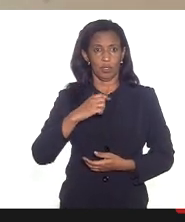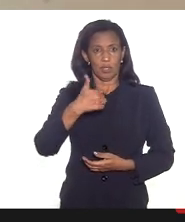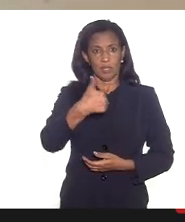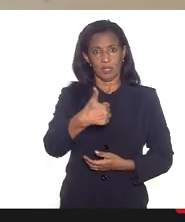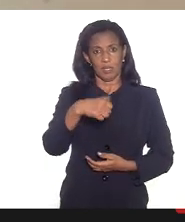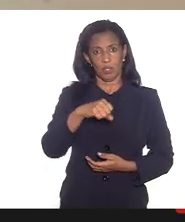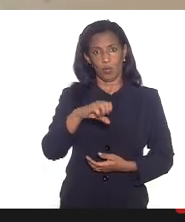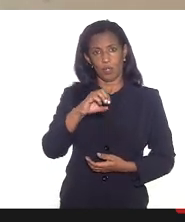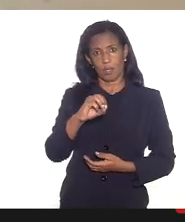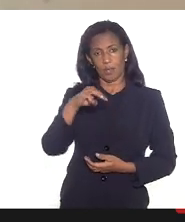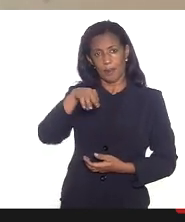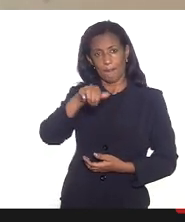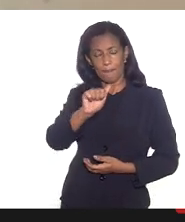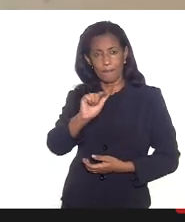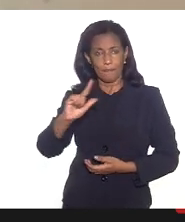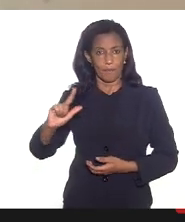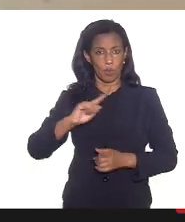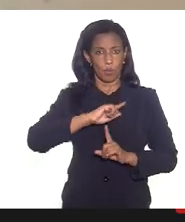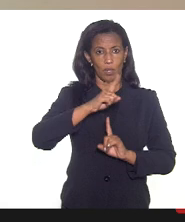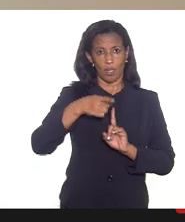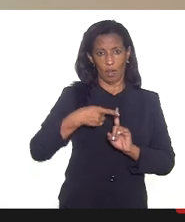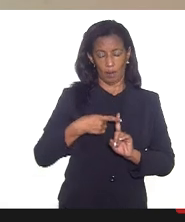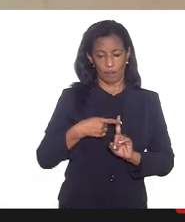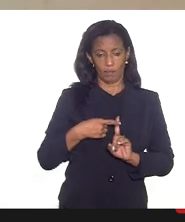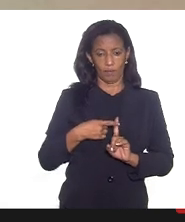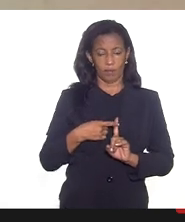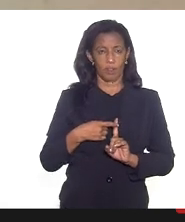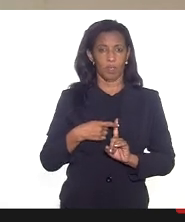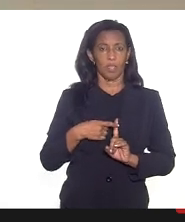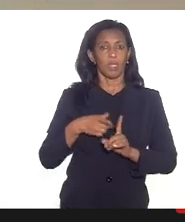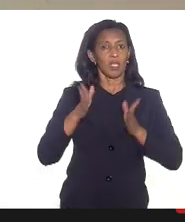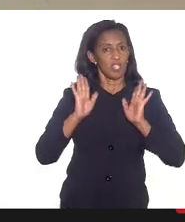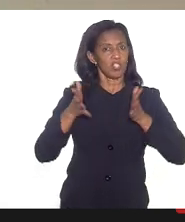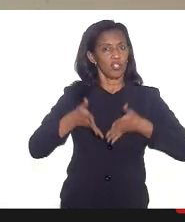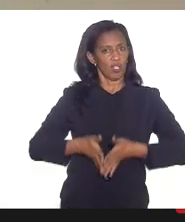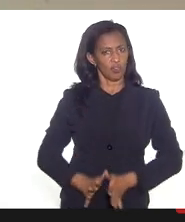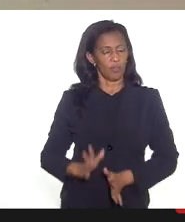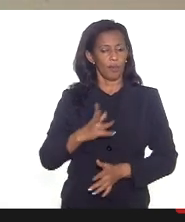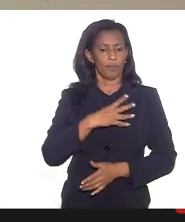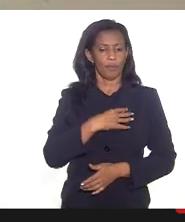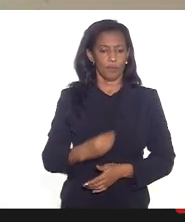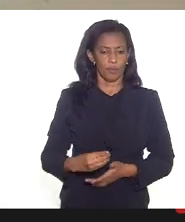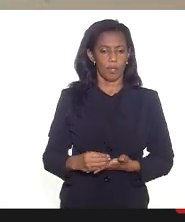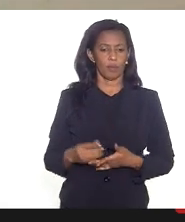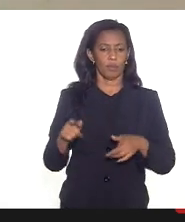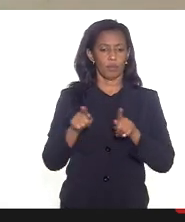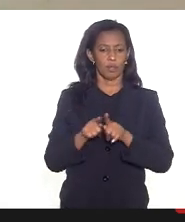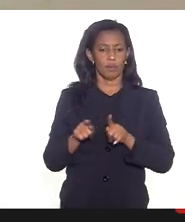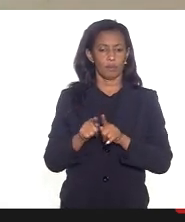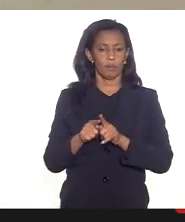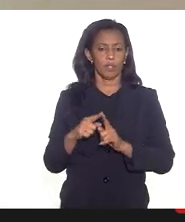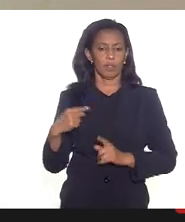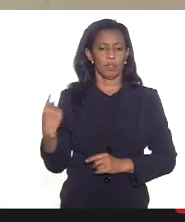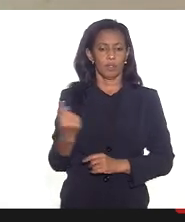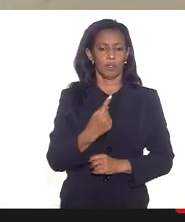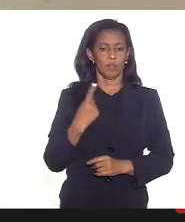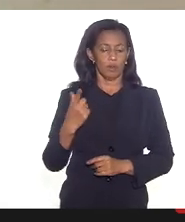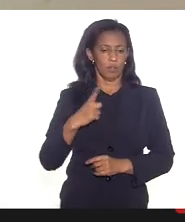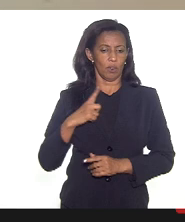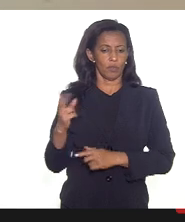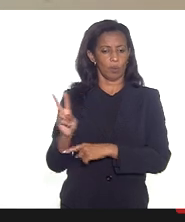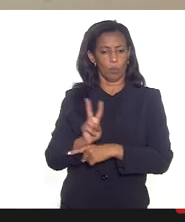180 mil gestantes e puertas no estado são as que nós fazemos um